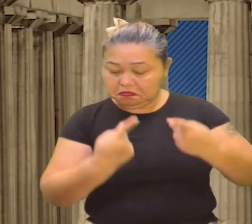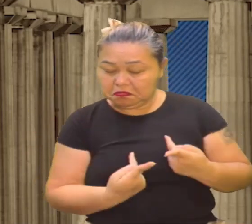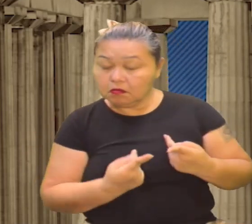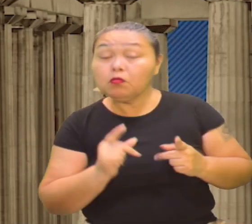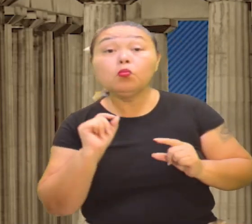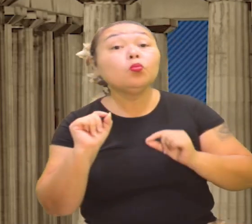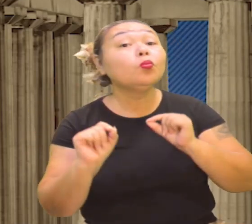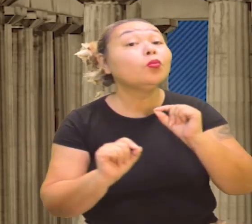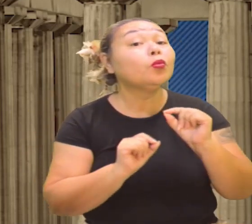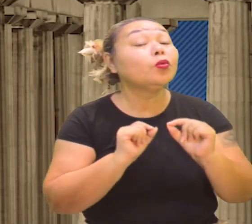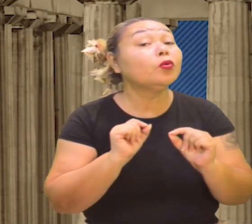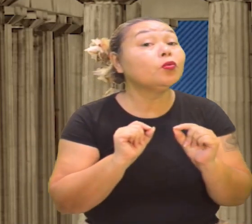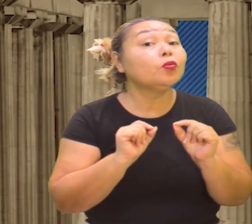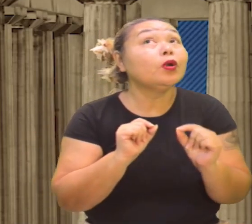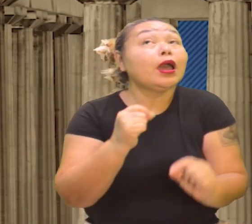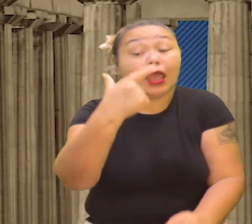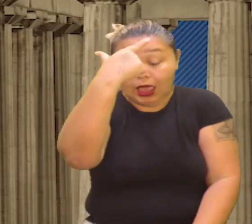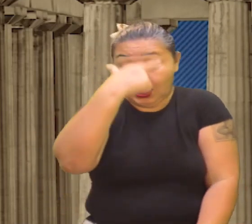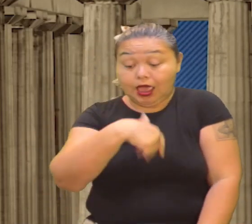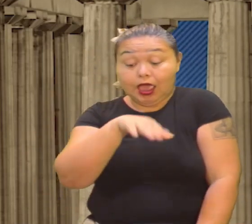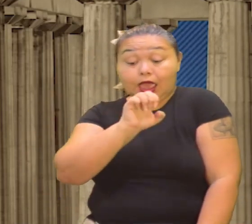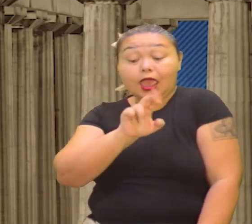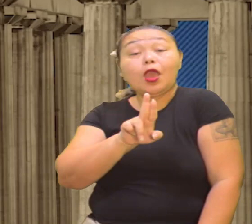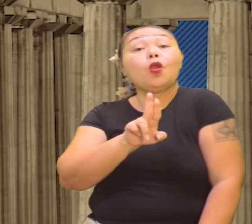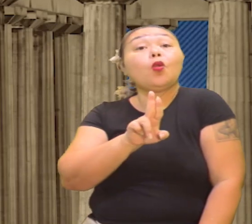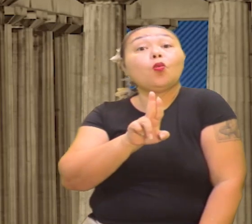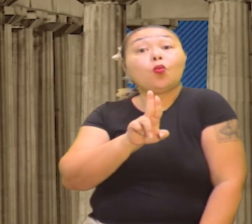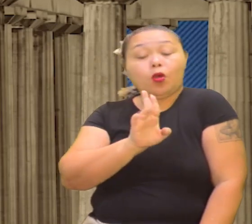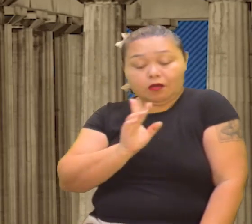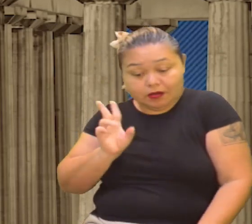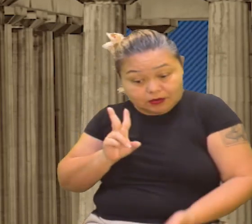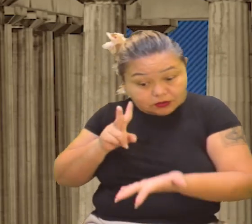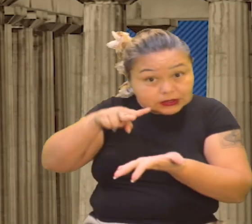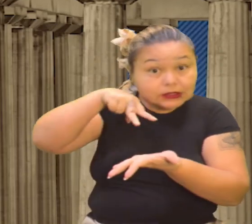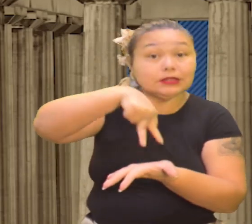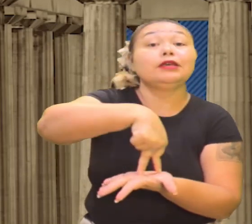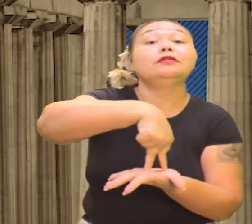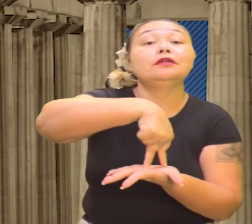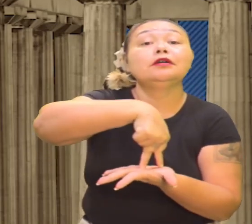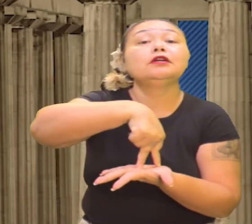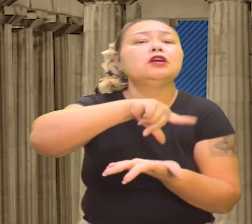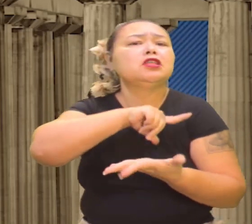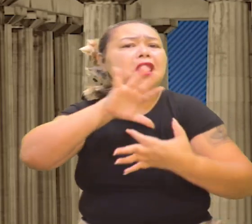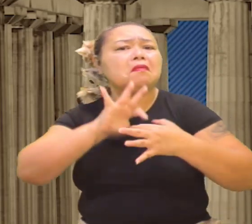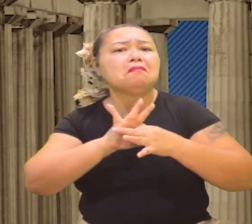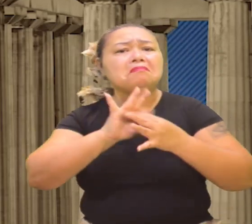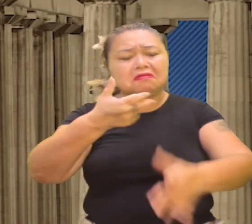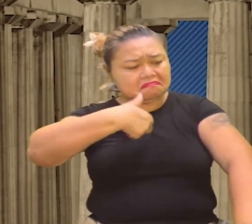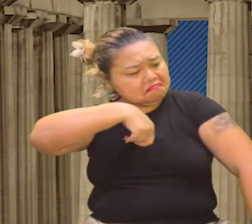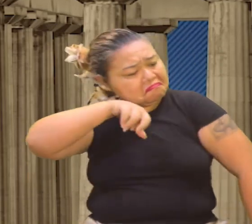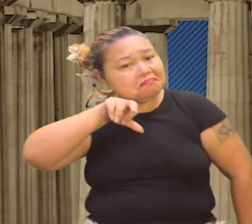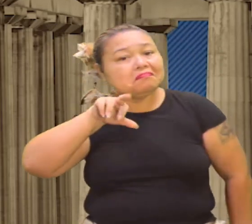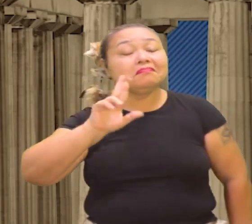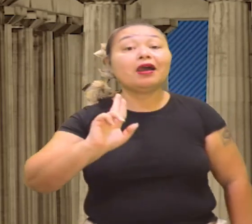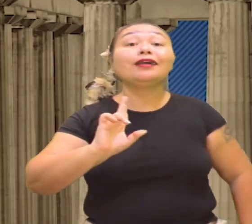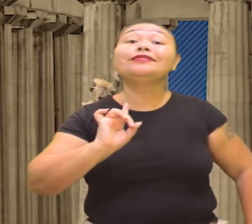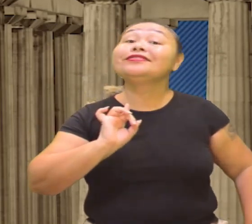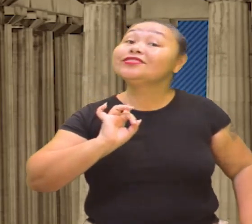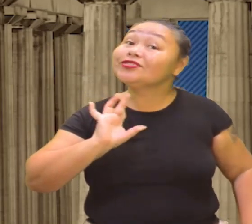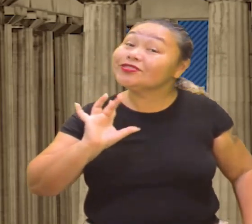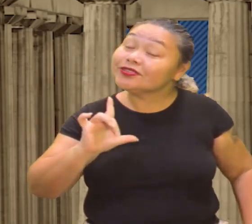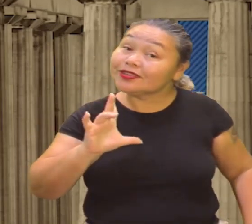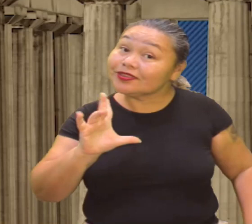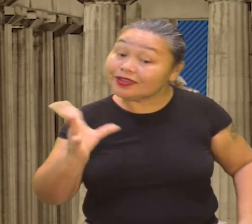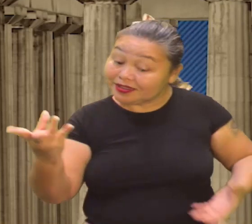existencialismo? Eu, o ser humano, veio para o centro, tem liberdade, tem autonomia, só que ele